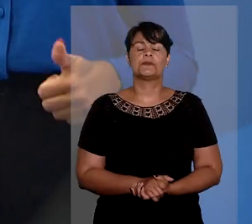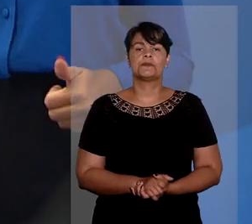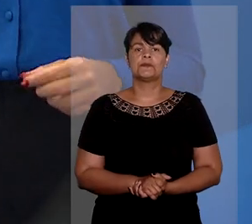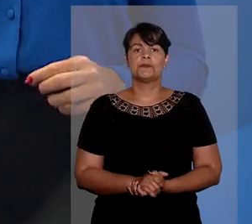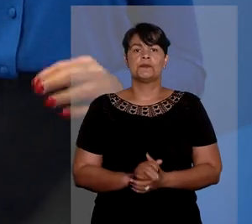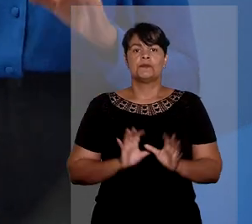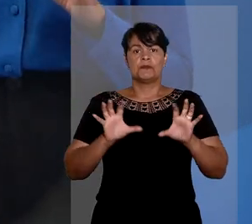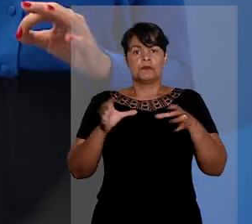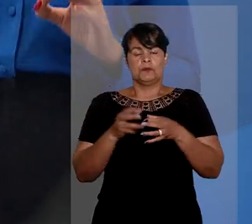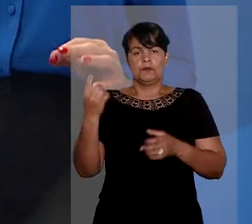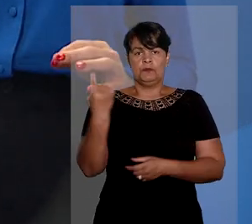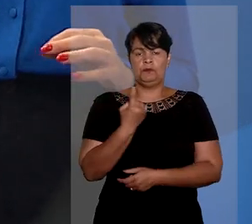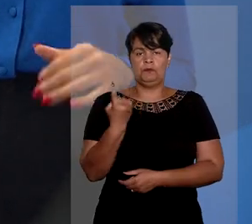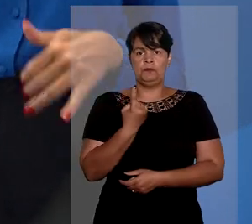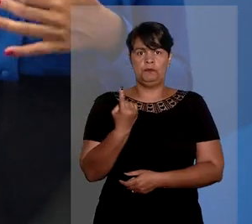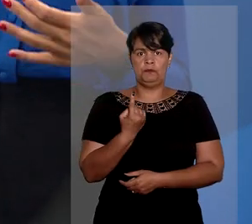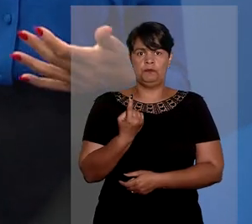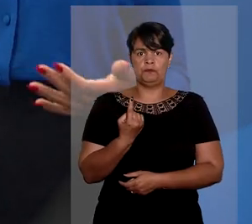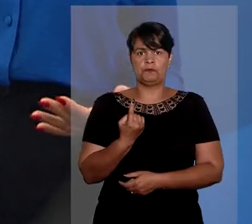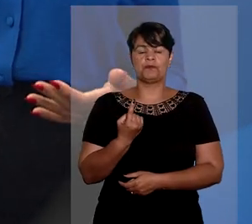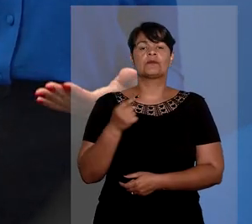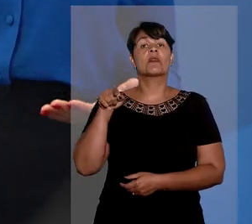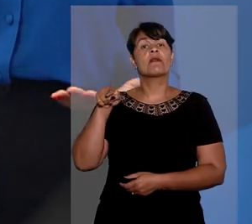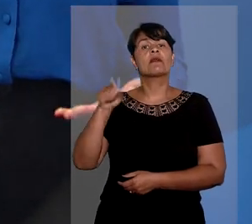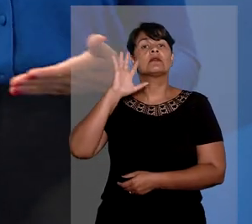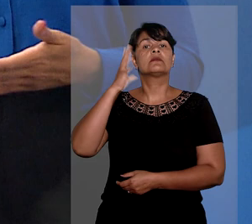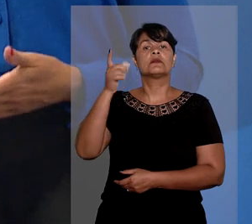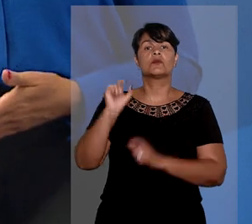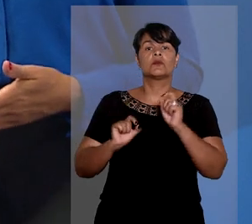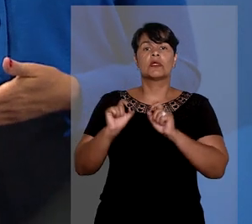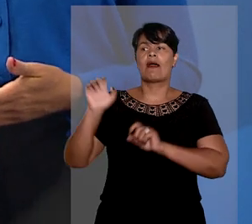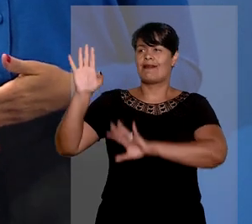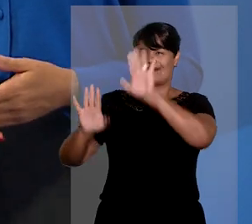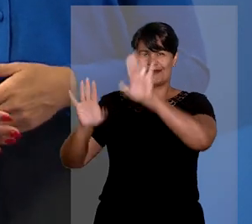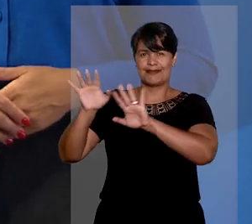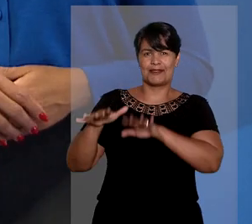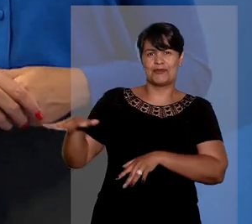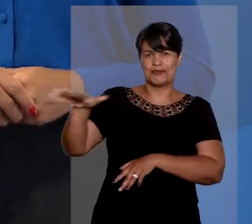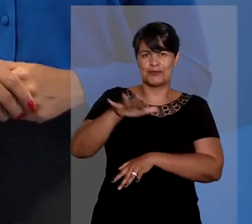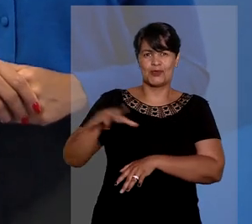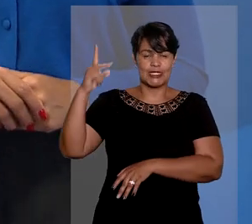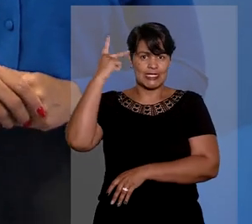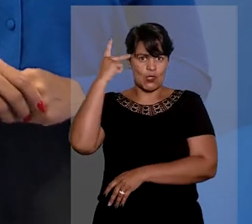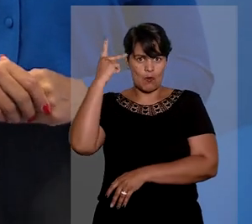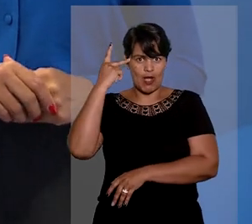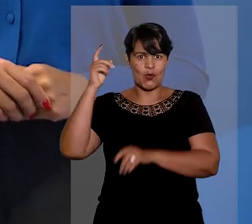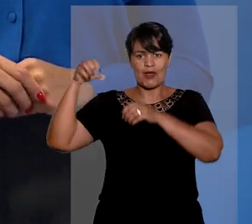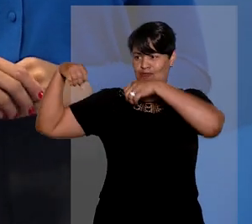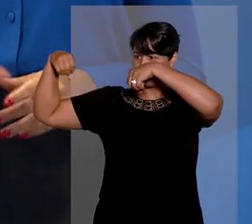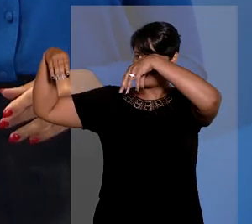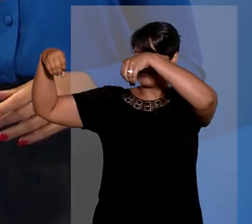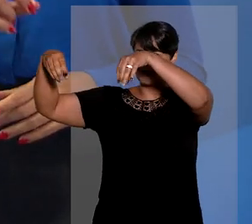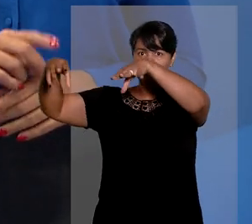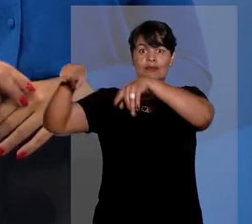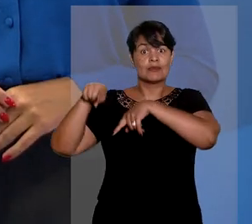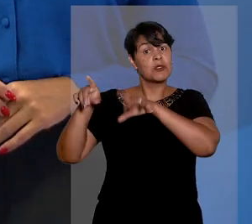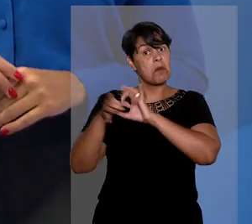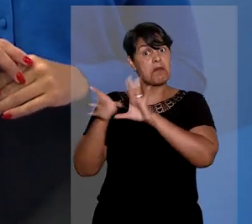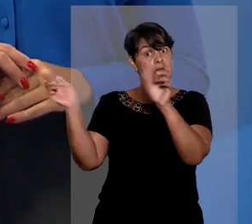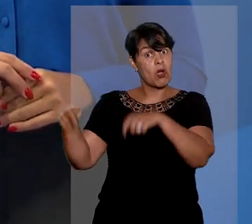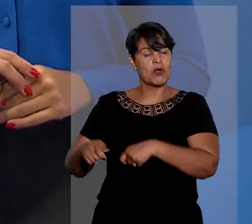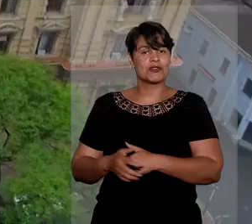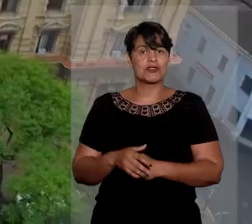reestabeleceu a licitação para iluminação pública em São Paulo. O certame havia sido anulado em segunda